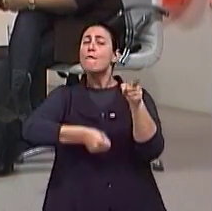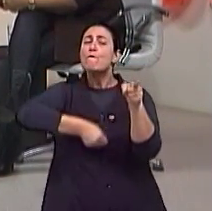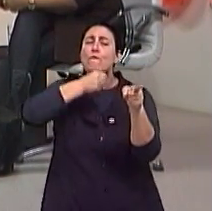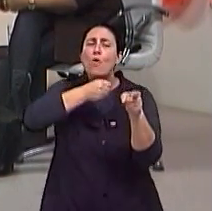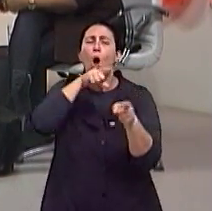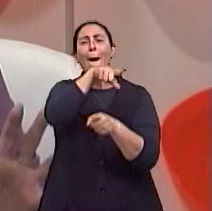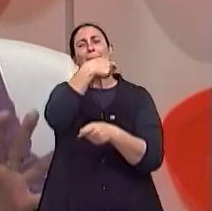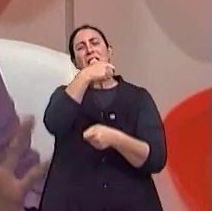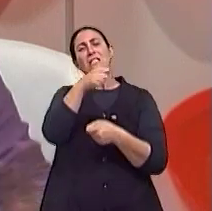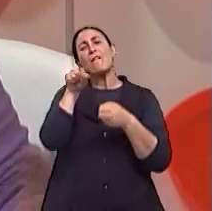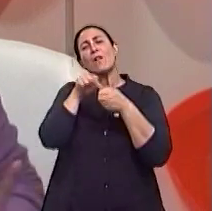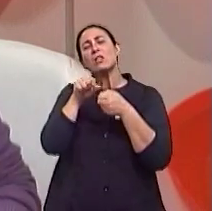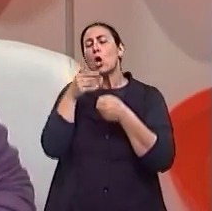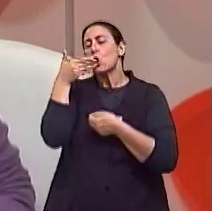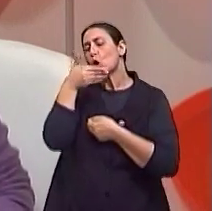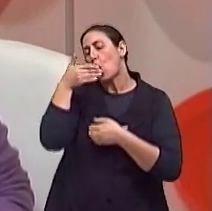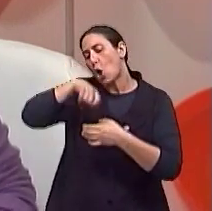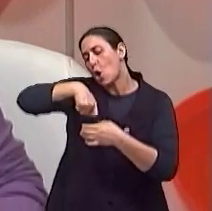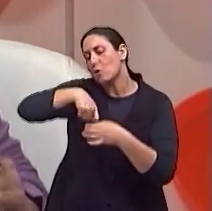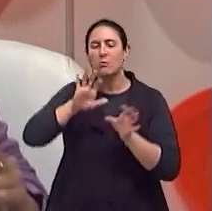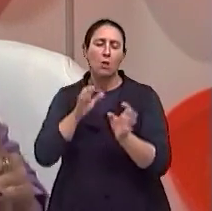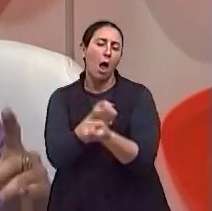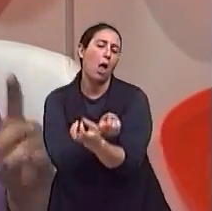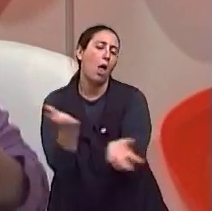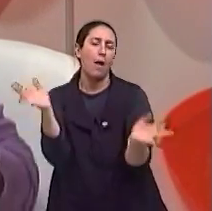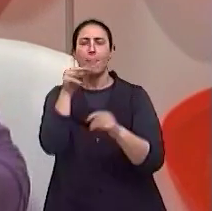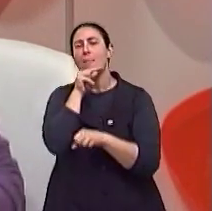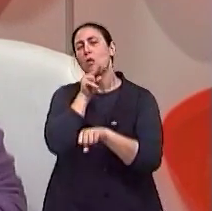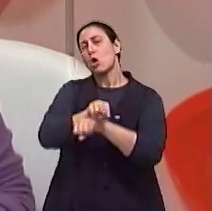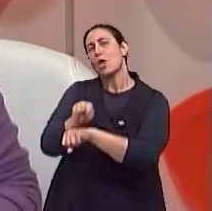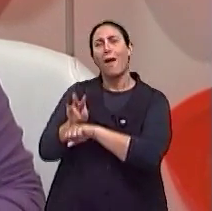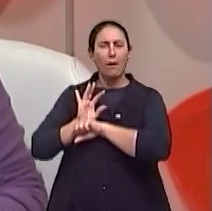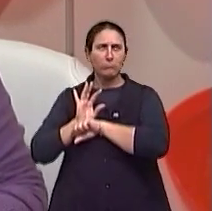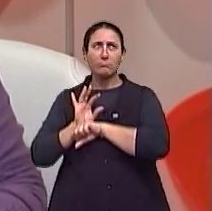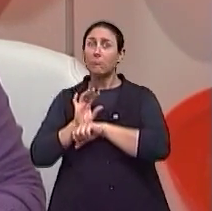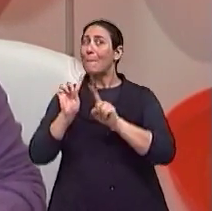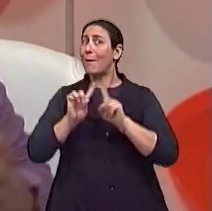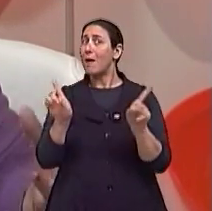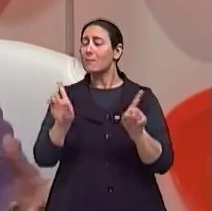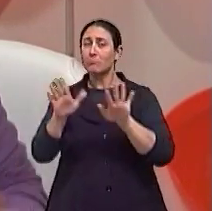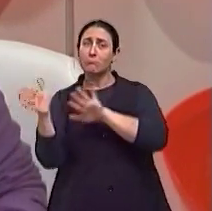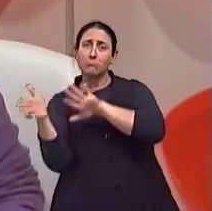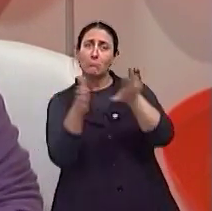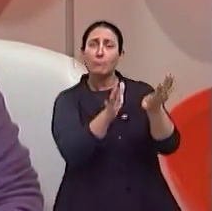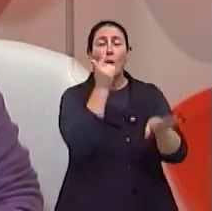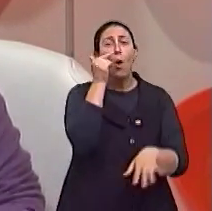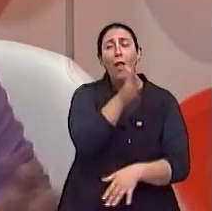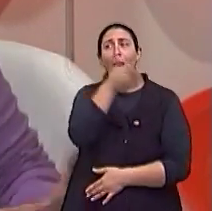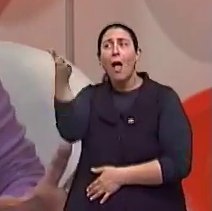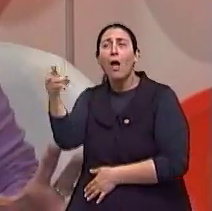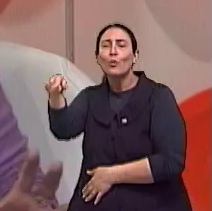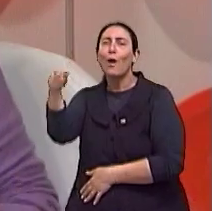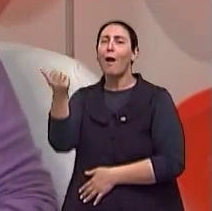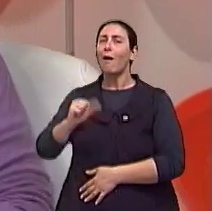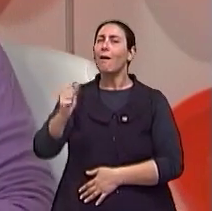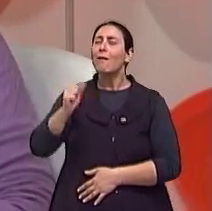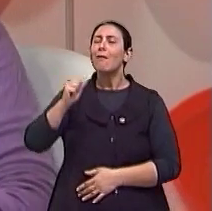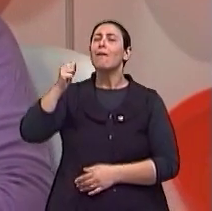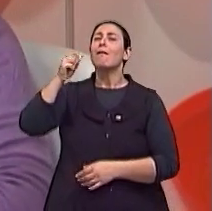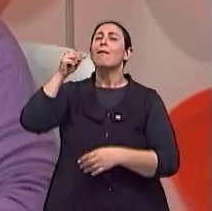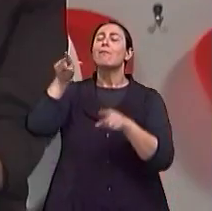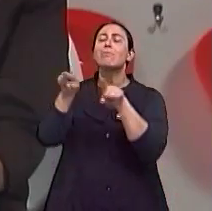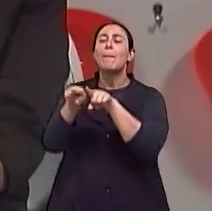fazer docinhos, se esquece esse lado. Agora, imagina isso do ponto de vista ainda da homoafetividade. É mais